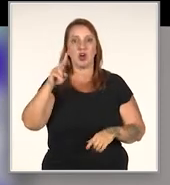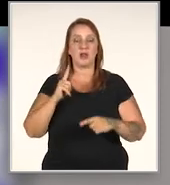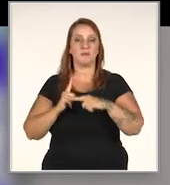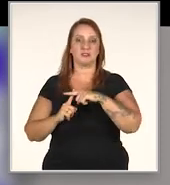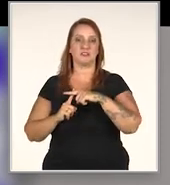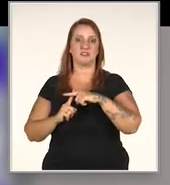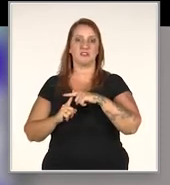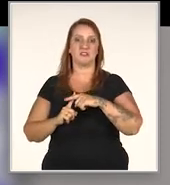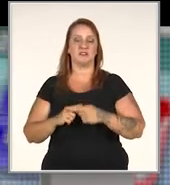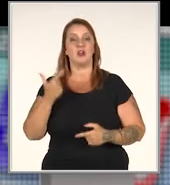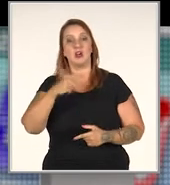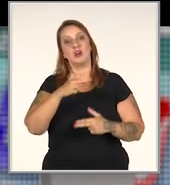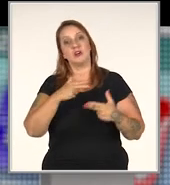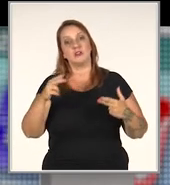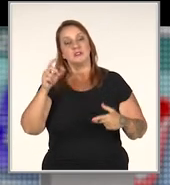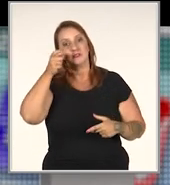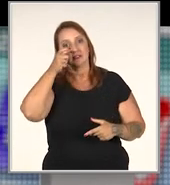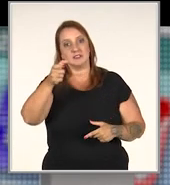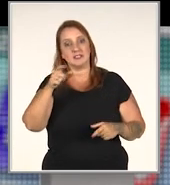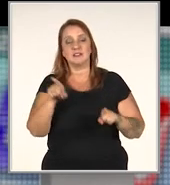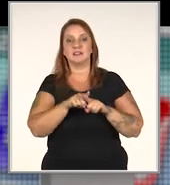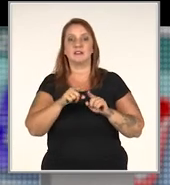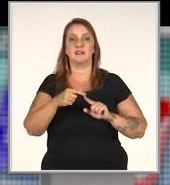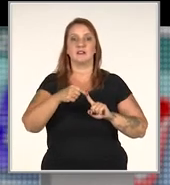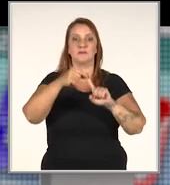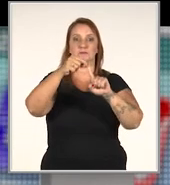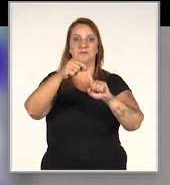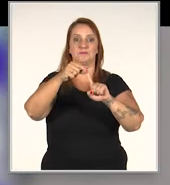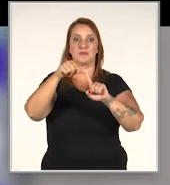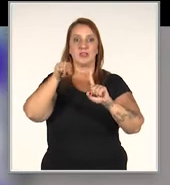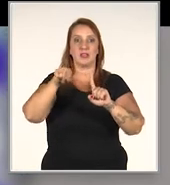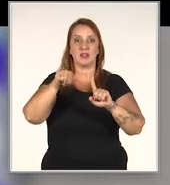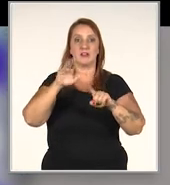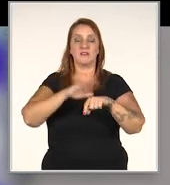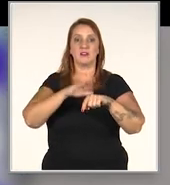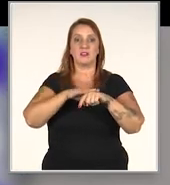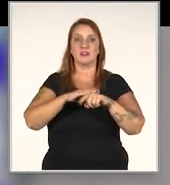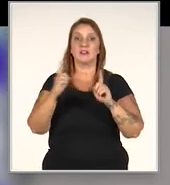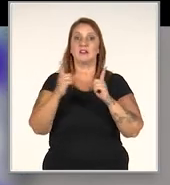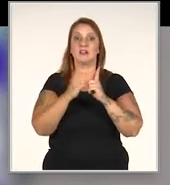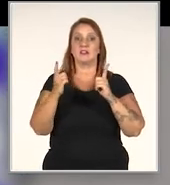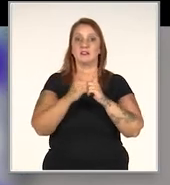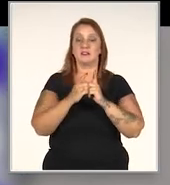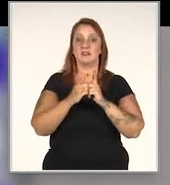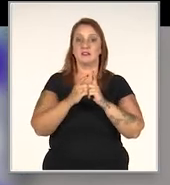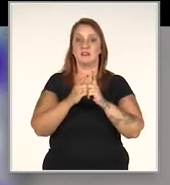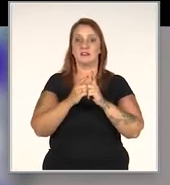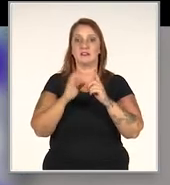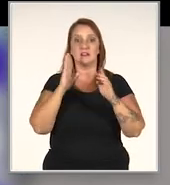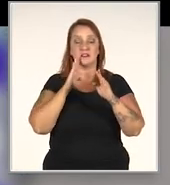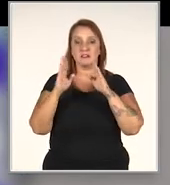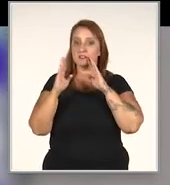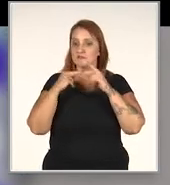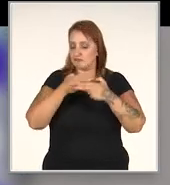positivo, essa relação. E um outro ponto bastante interessante para se destacar é que ele moldou o atendimento de redes sociais e o